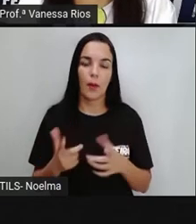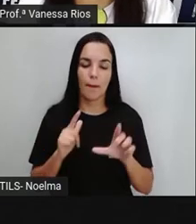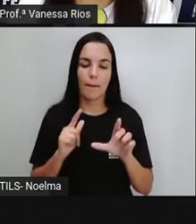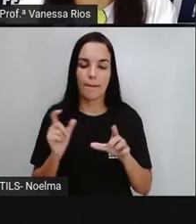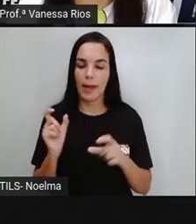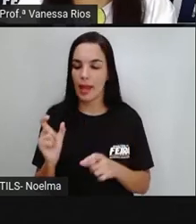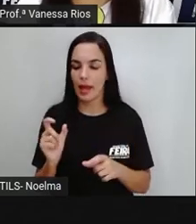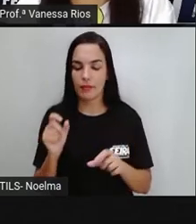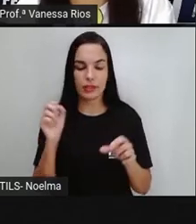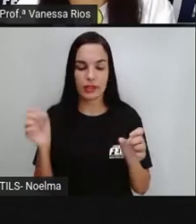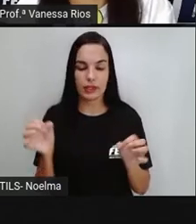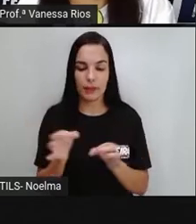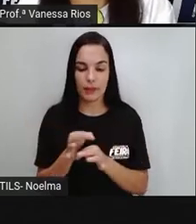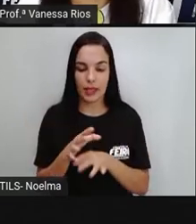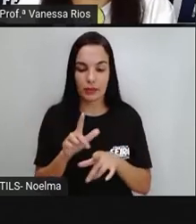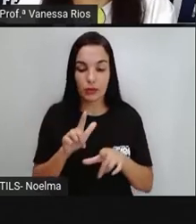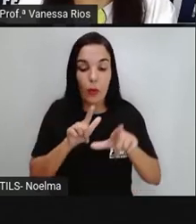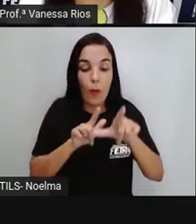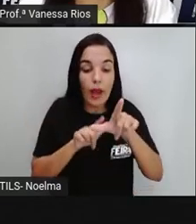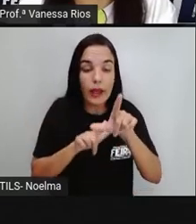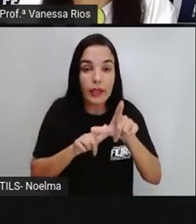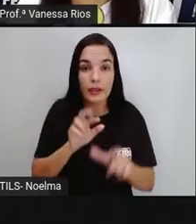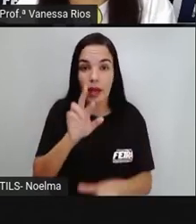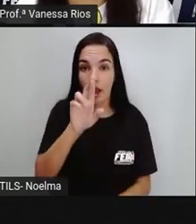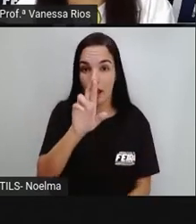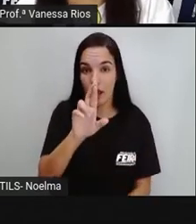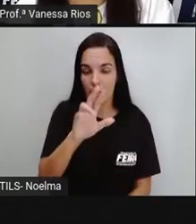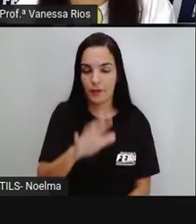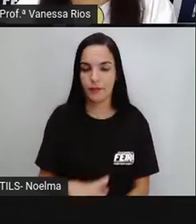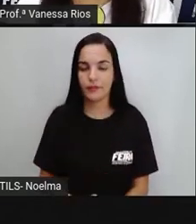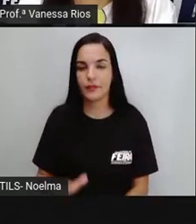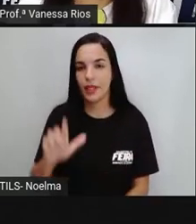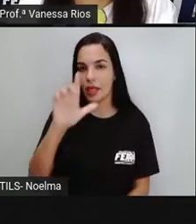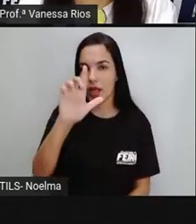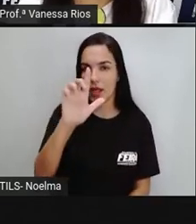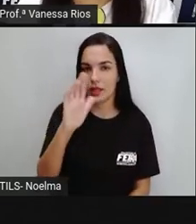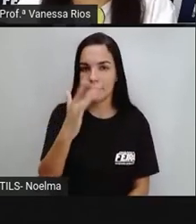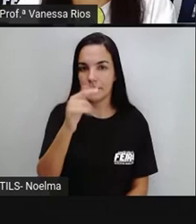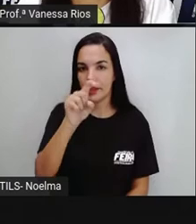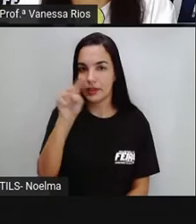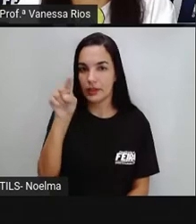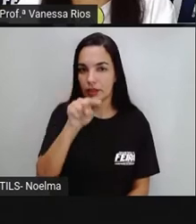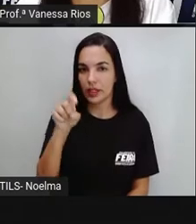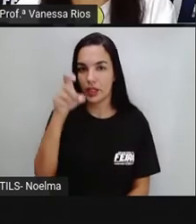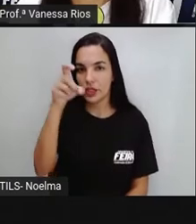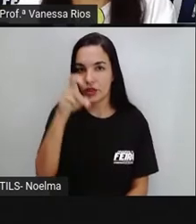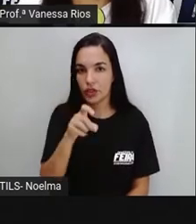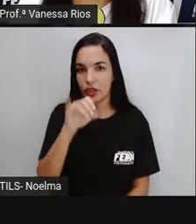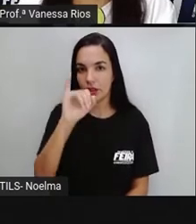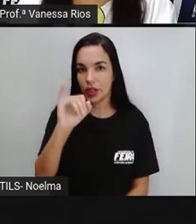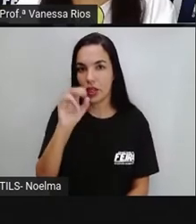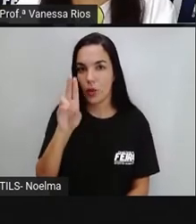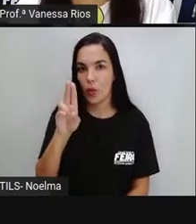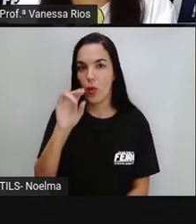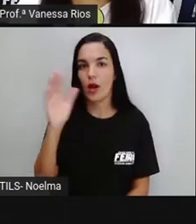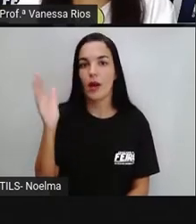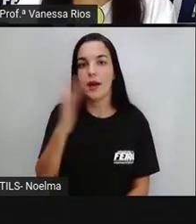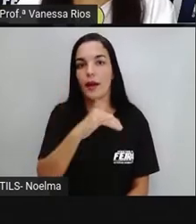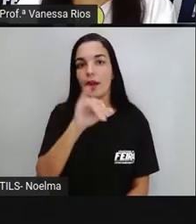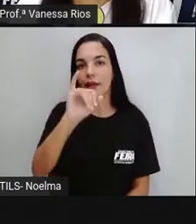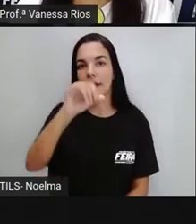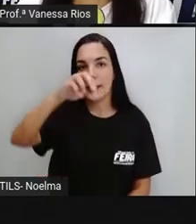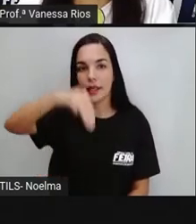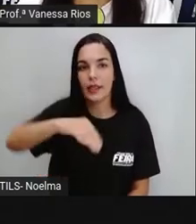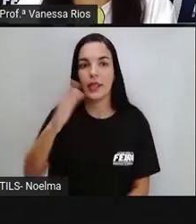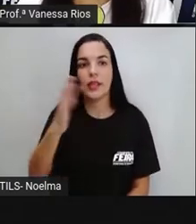Com terminação nas letras R, L, Z, X, I, U, IN,